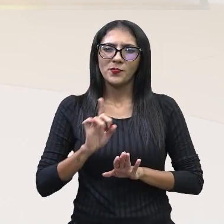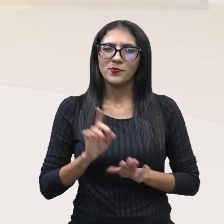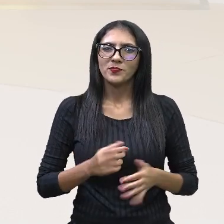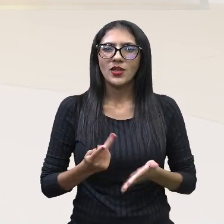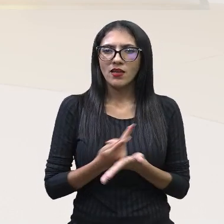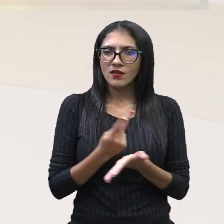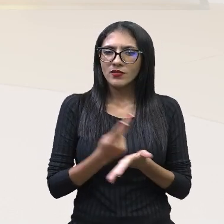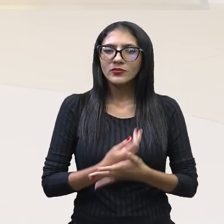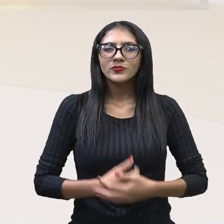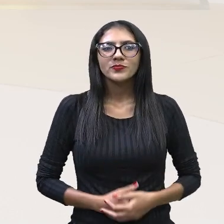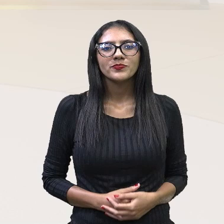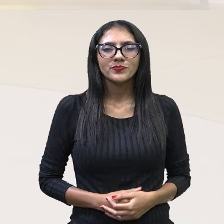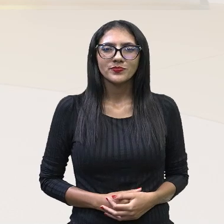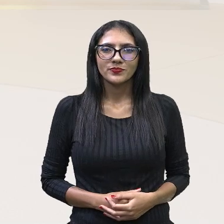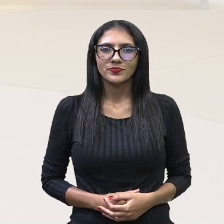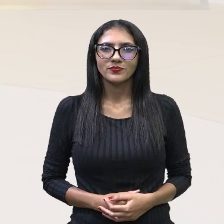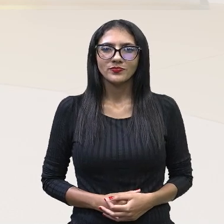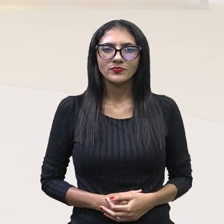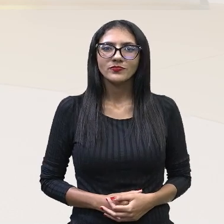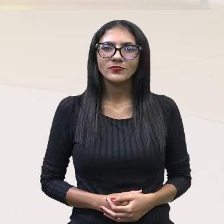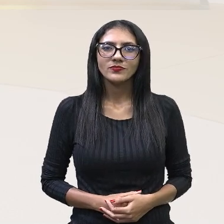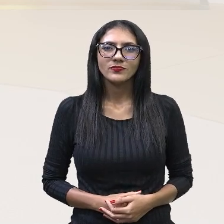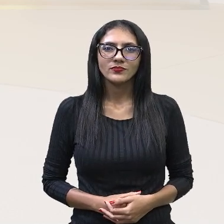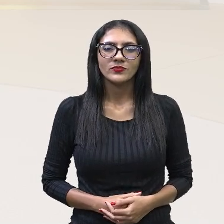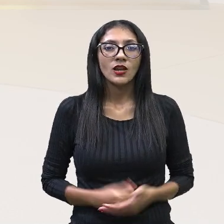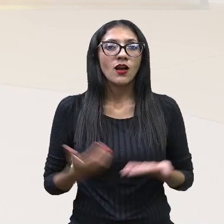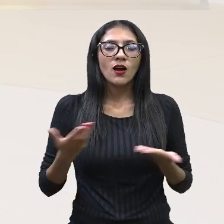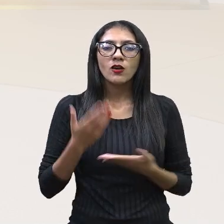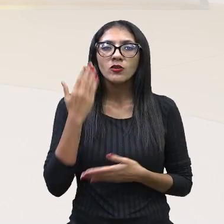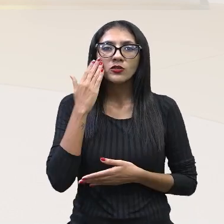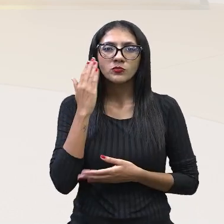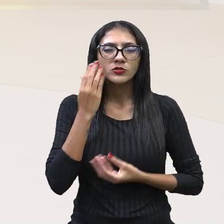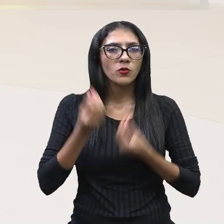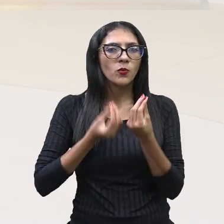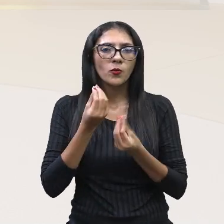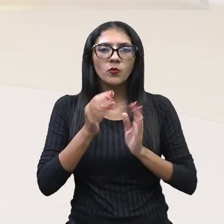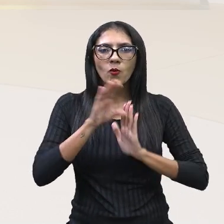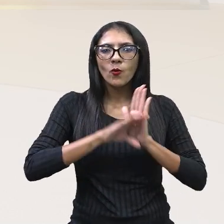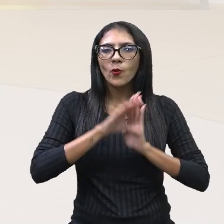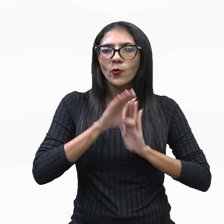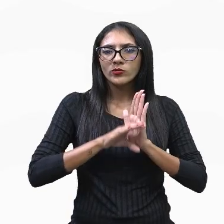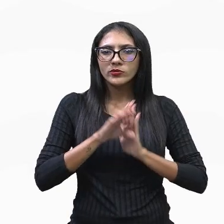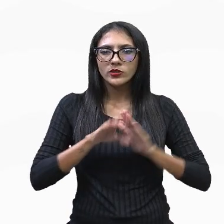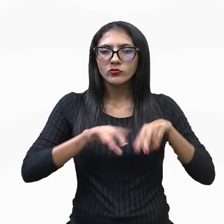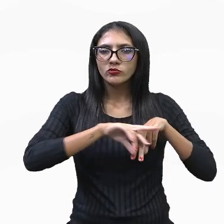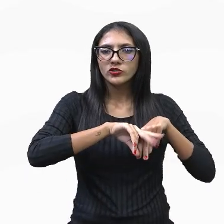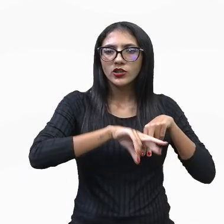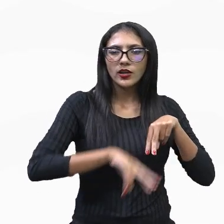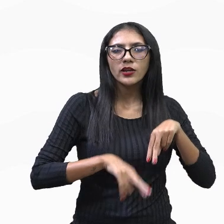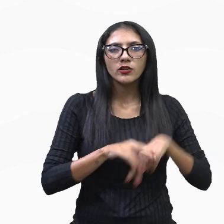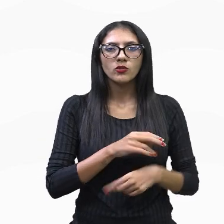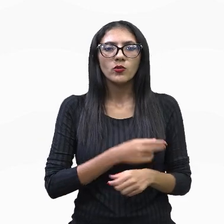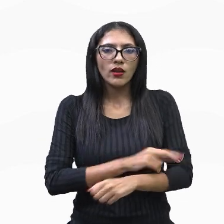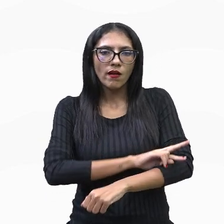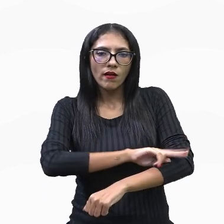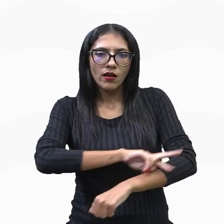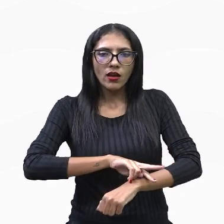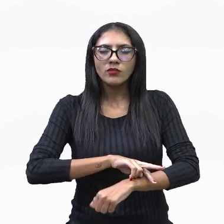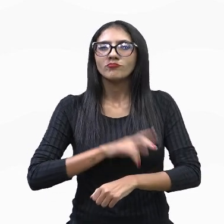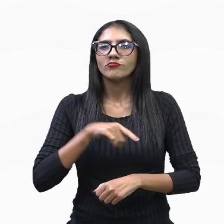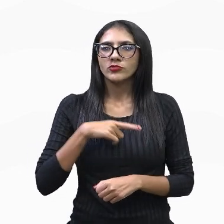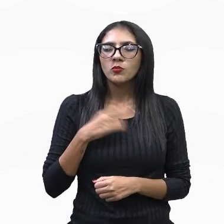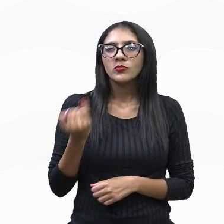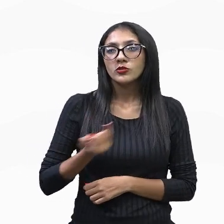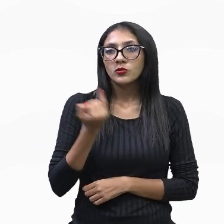Perfeito, então? Muito bem. Vamos entender um pouquinho, então, os conceitos de raça e gênero? É interessante e é importante